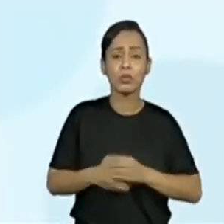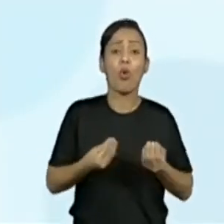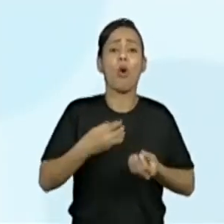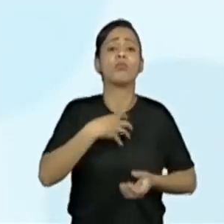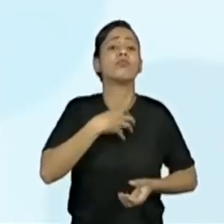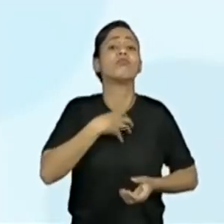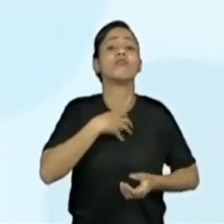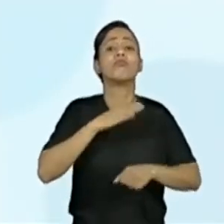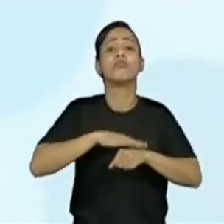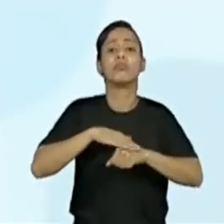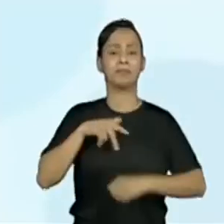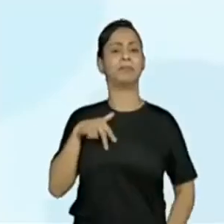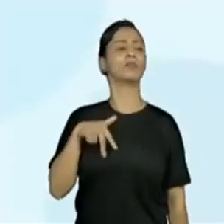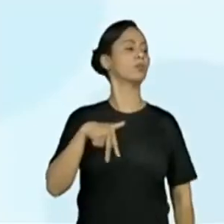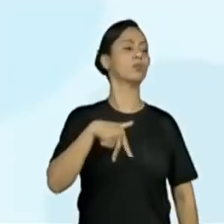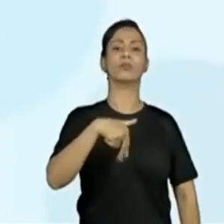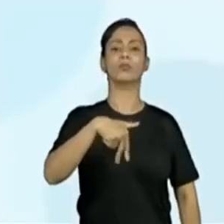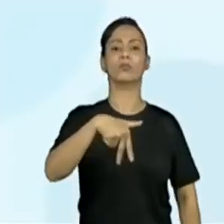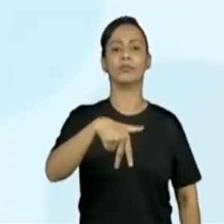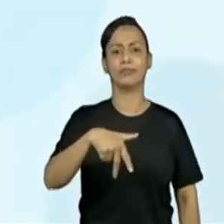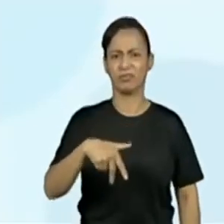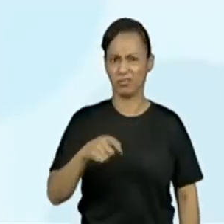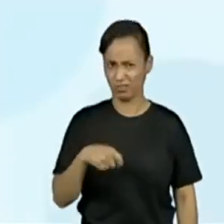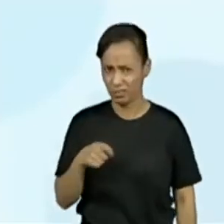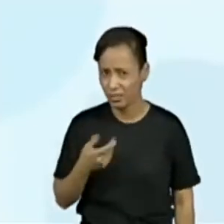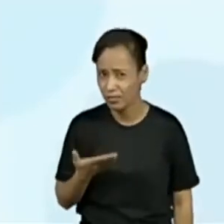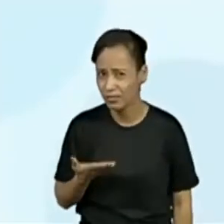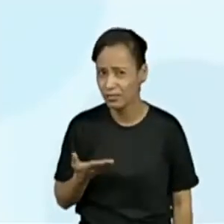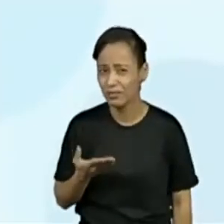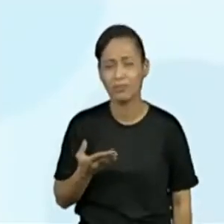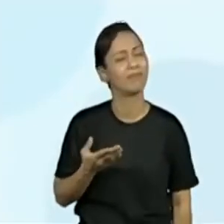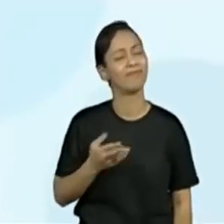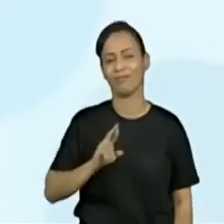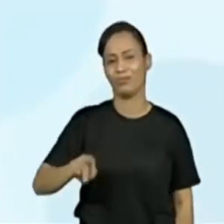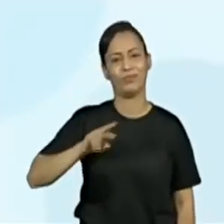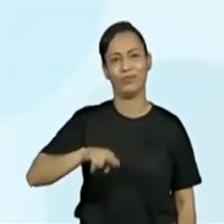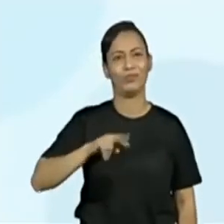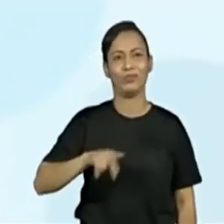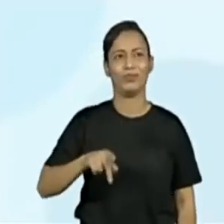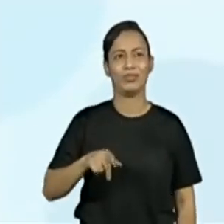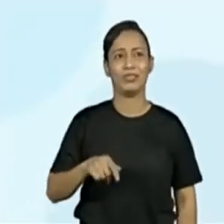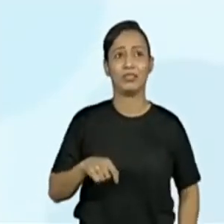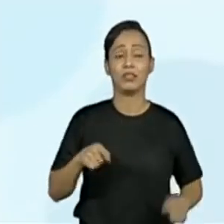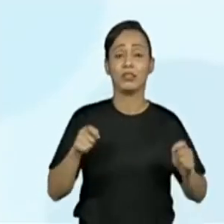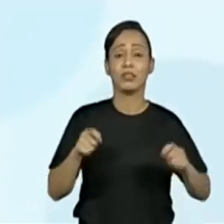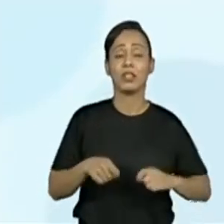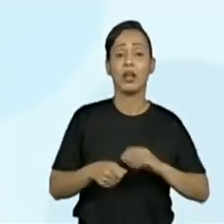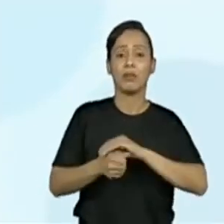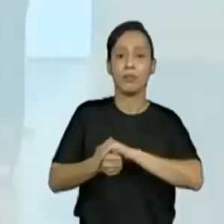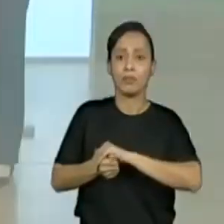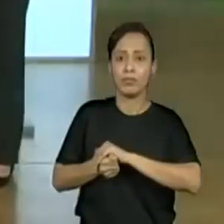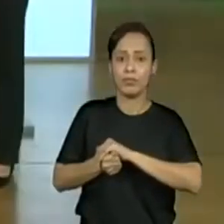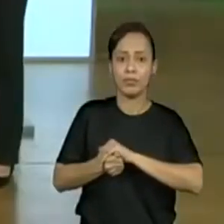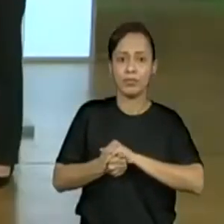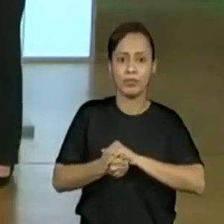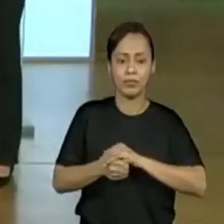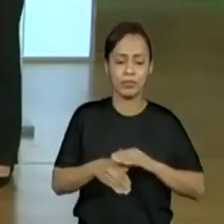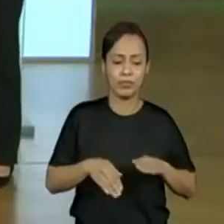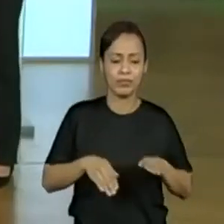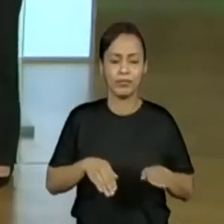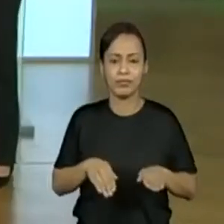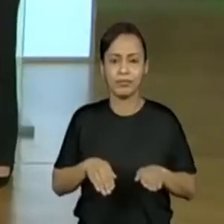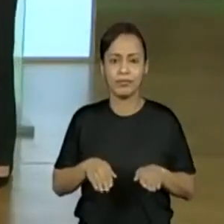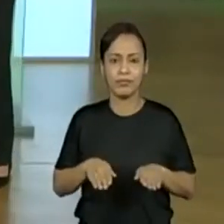apontaram aí no chat com a ajuda dos professores que eles se locomovem através dos passos, né? Que eles